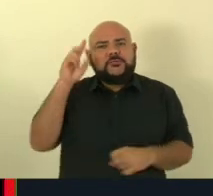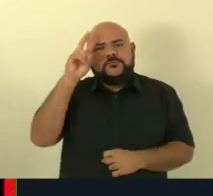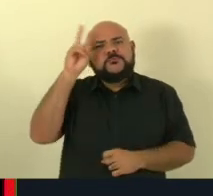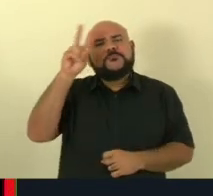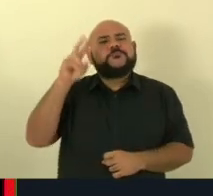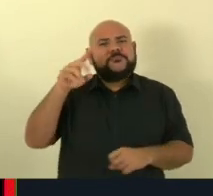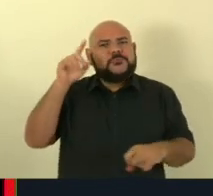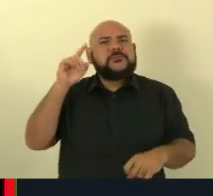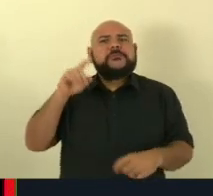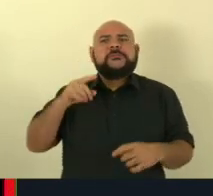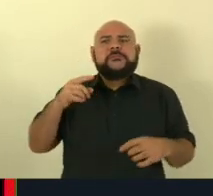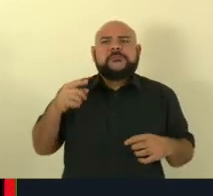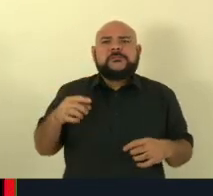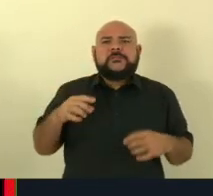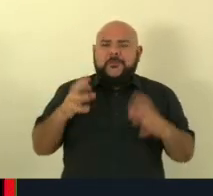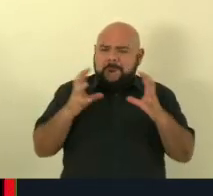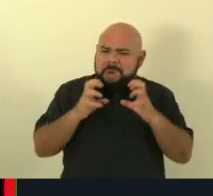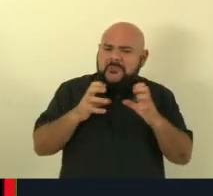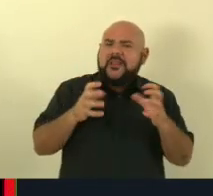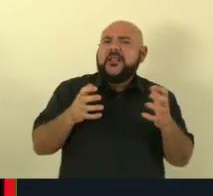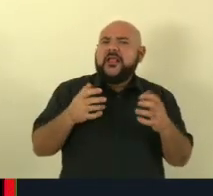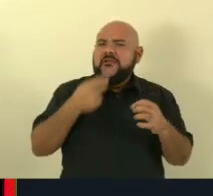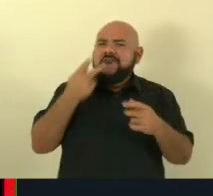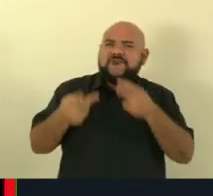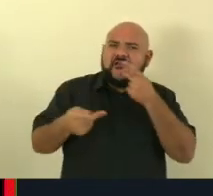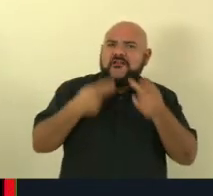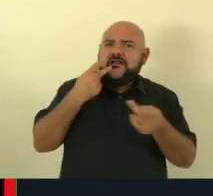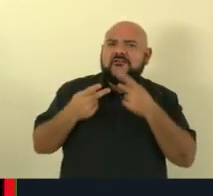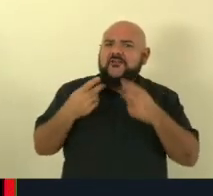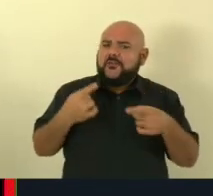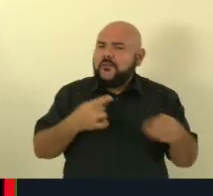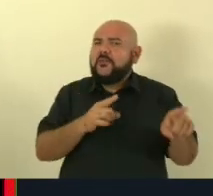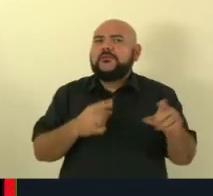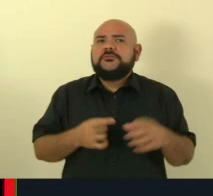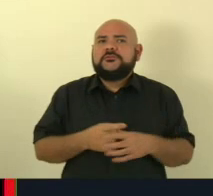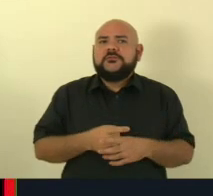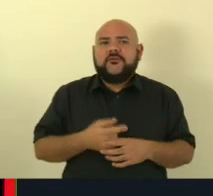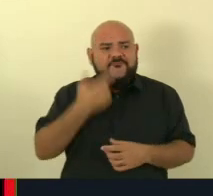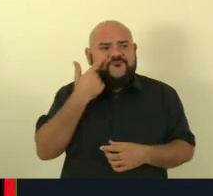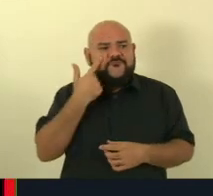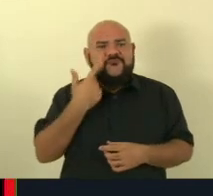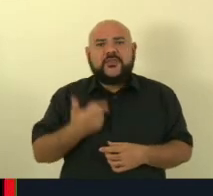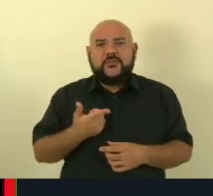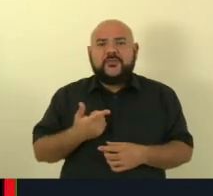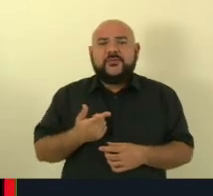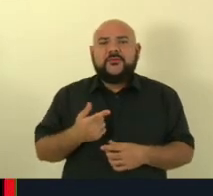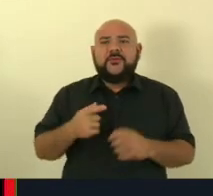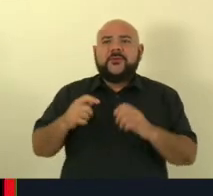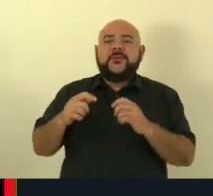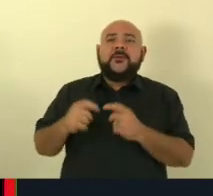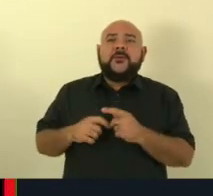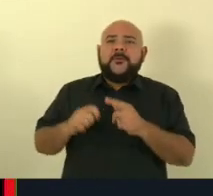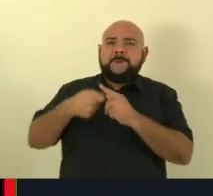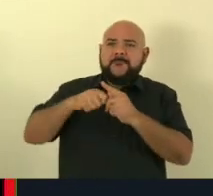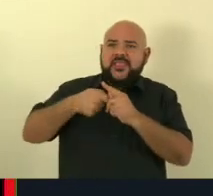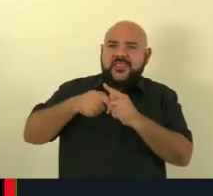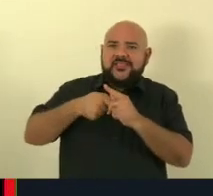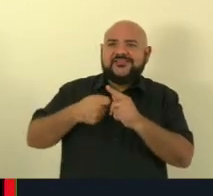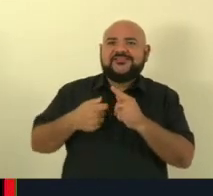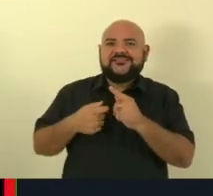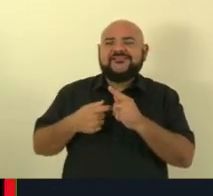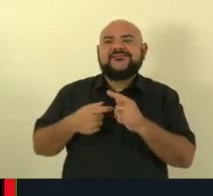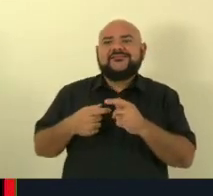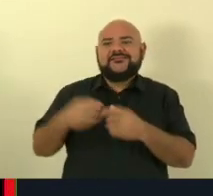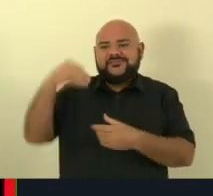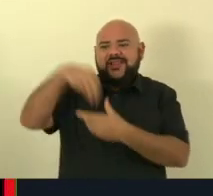mentira era fake news agora tá aí PJ Pix de PJ taxado e